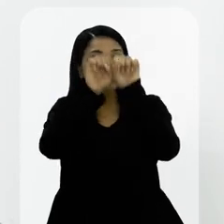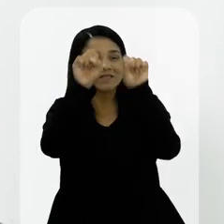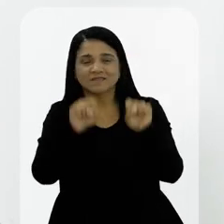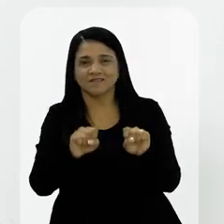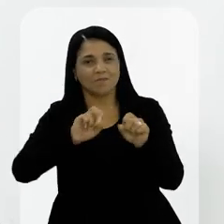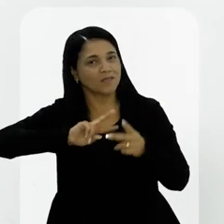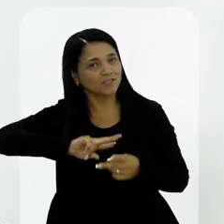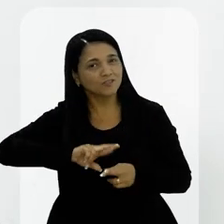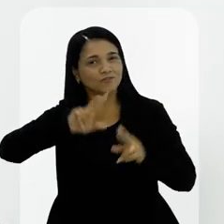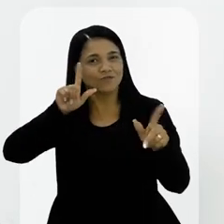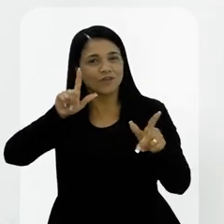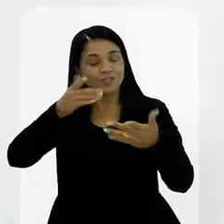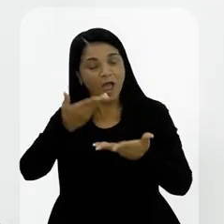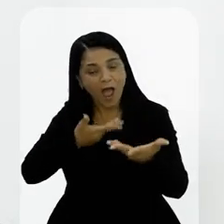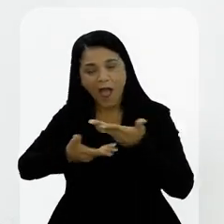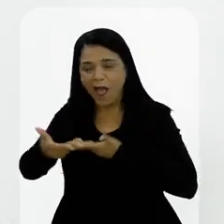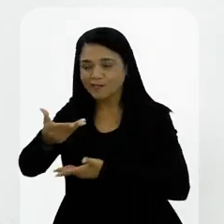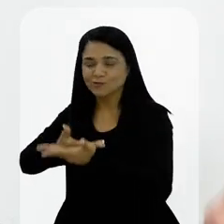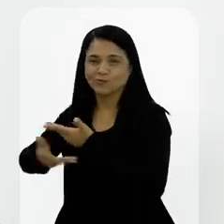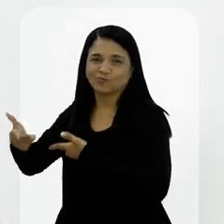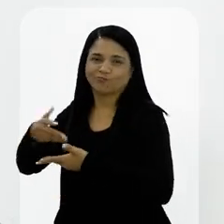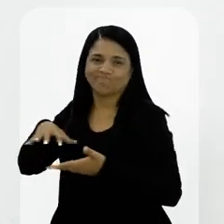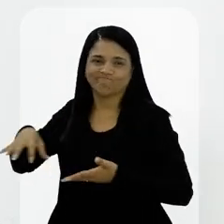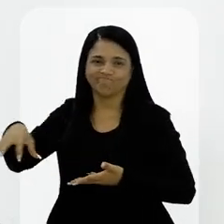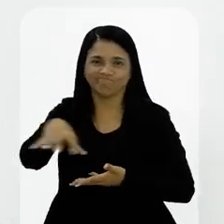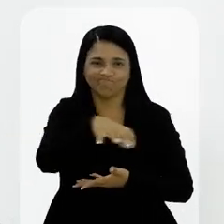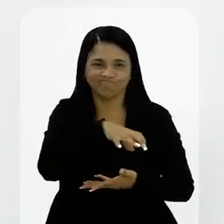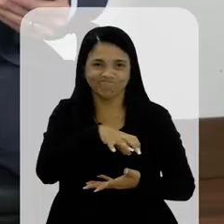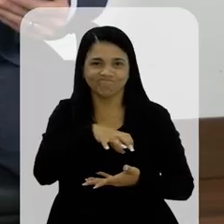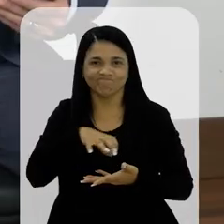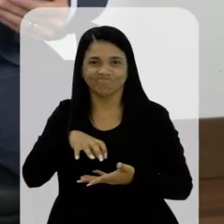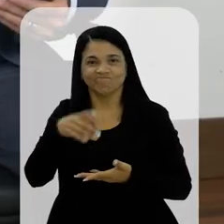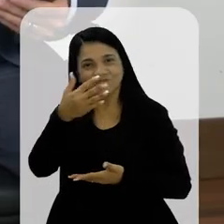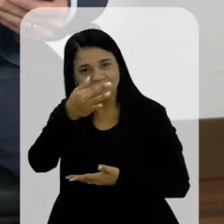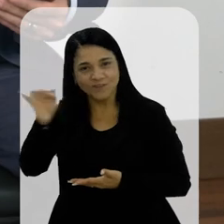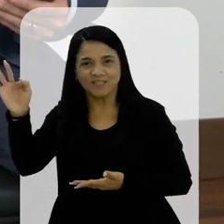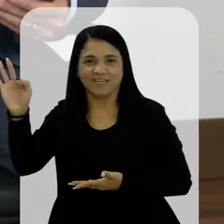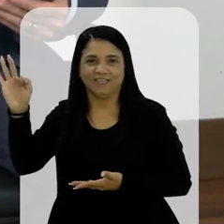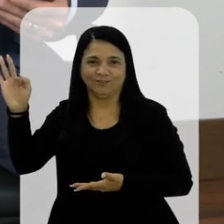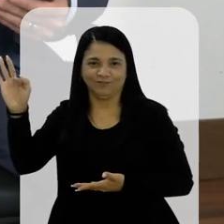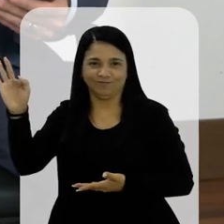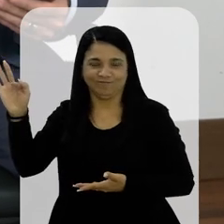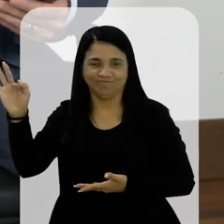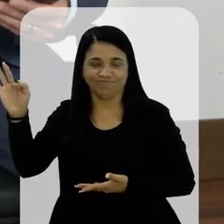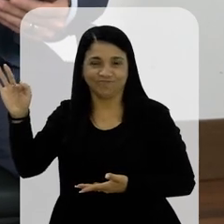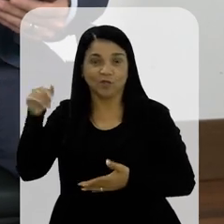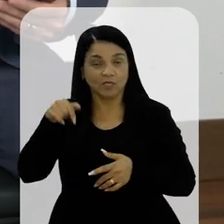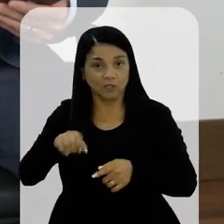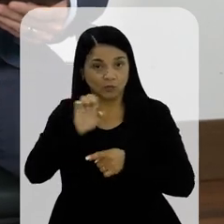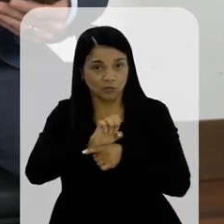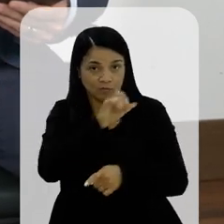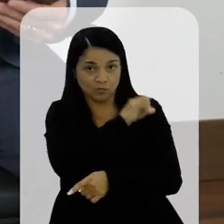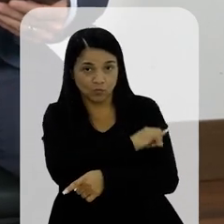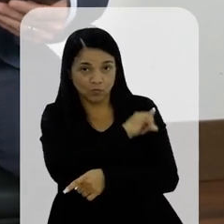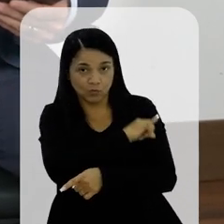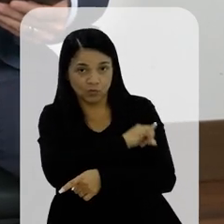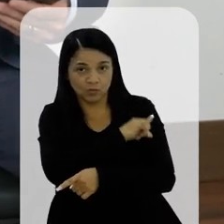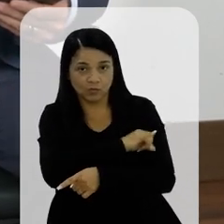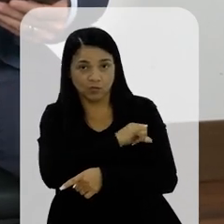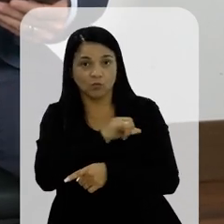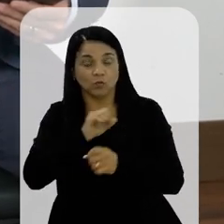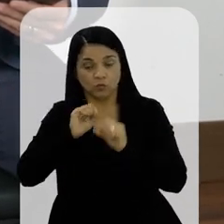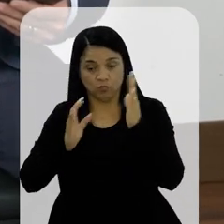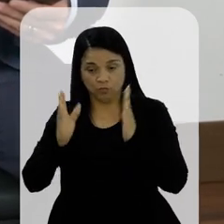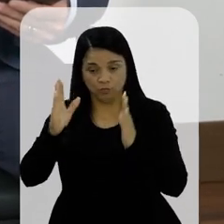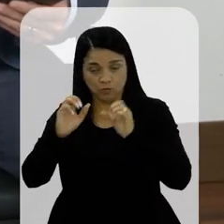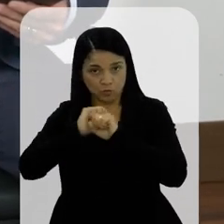é a concepção do sistema, o problema é a articulação que você consegue fazer entre os entes federados. Porque no estado do Rio de